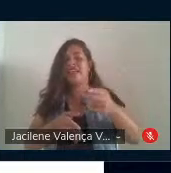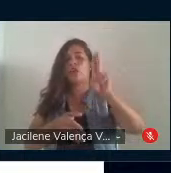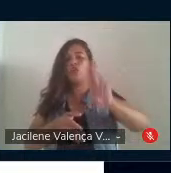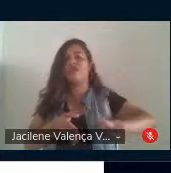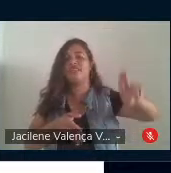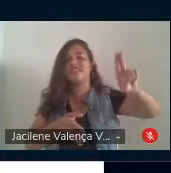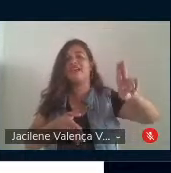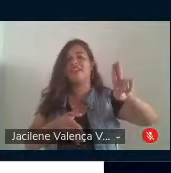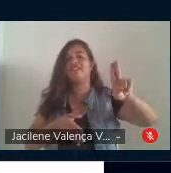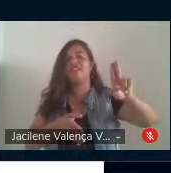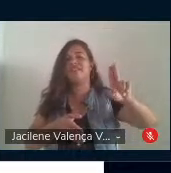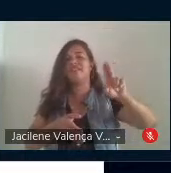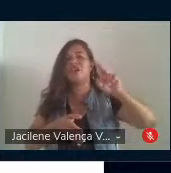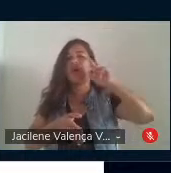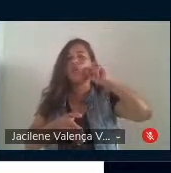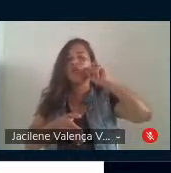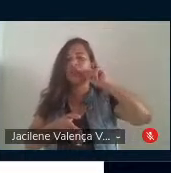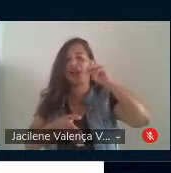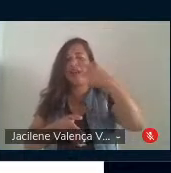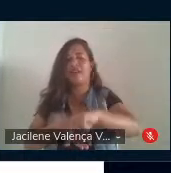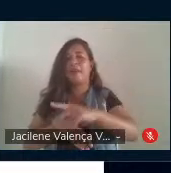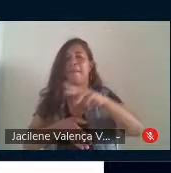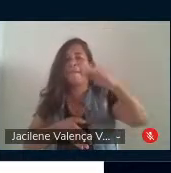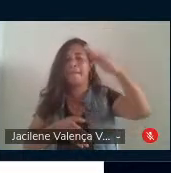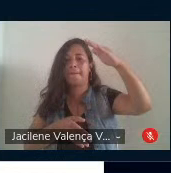aqui da Federal do Paraná,